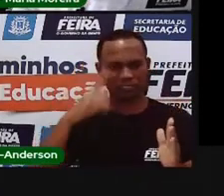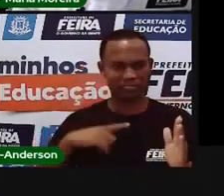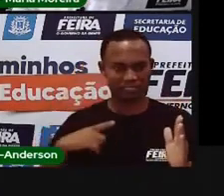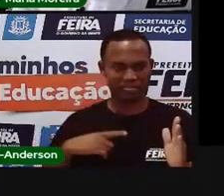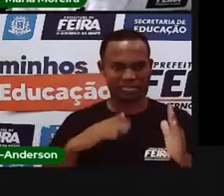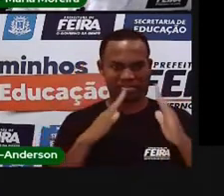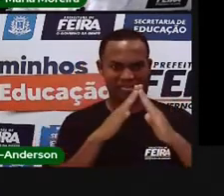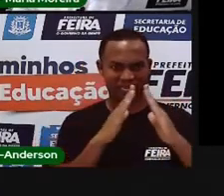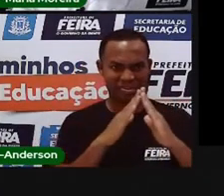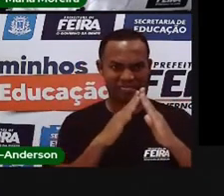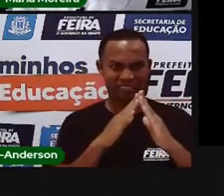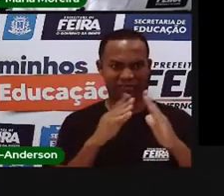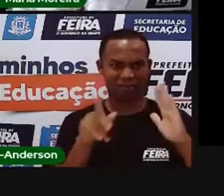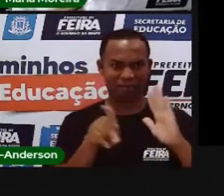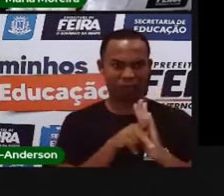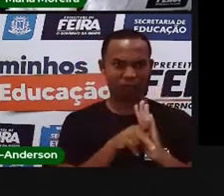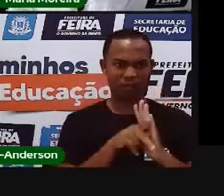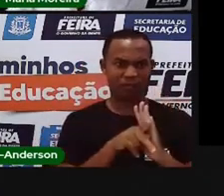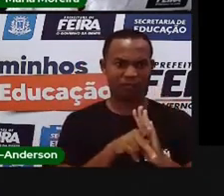Prozinhas, tem que ligar seu microfone.